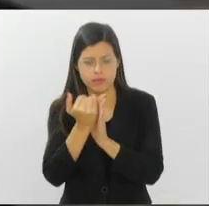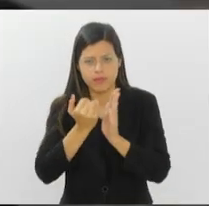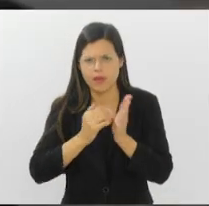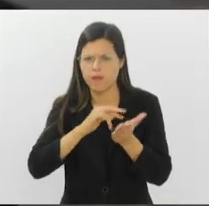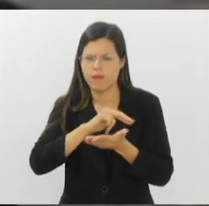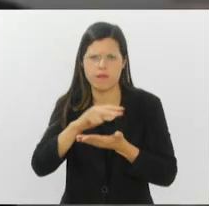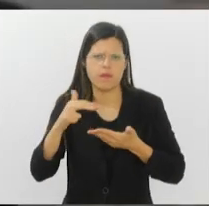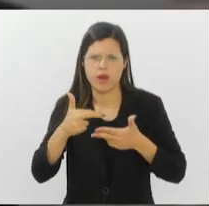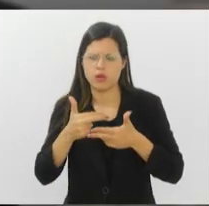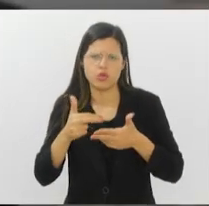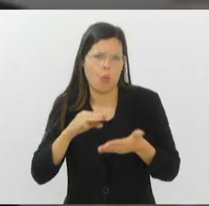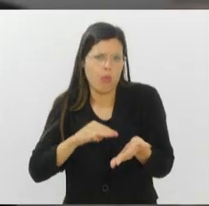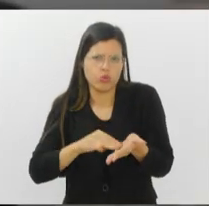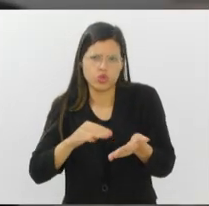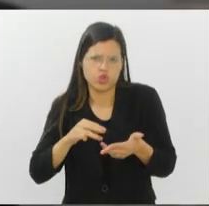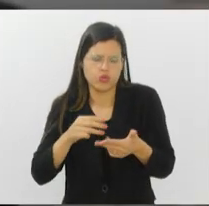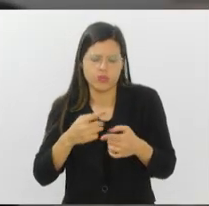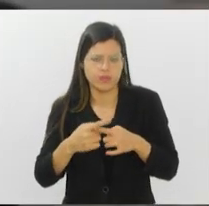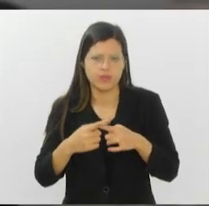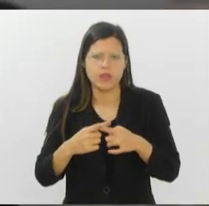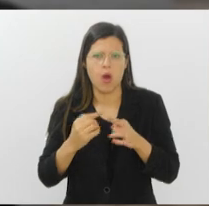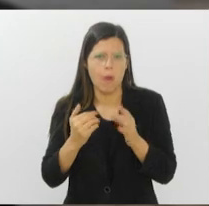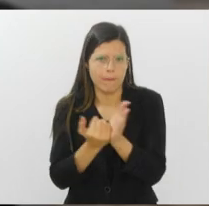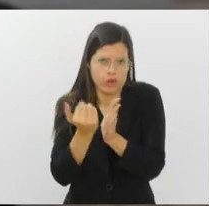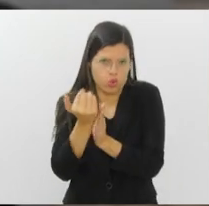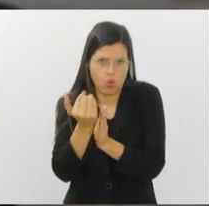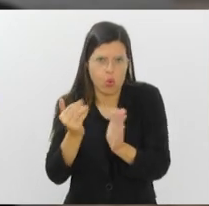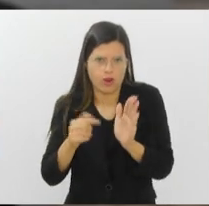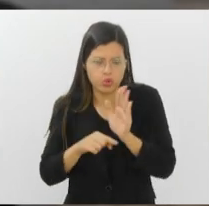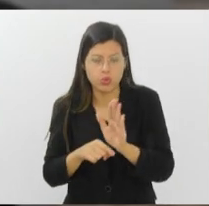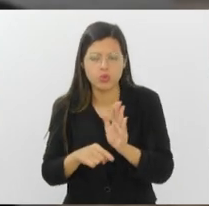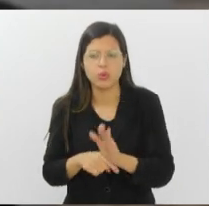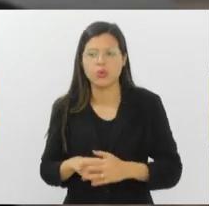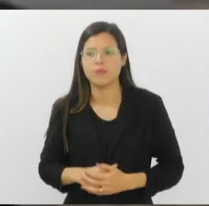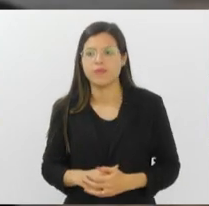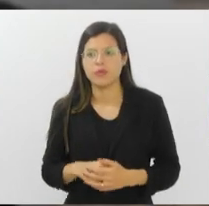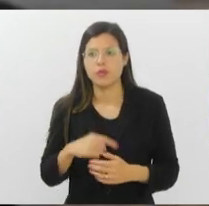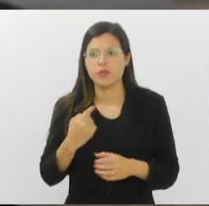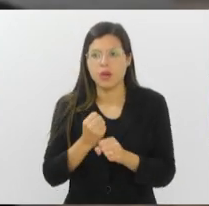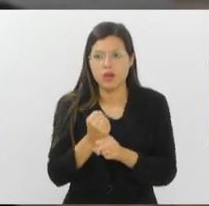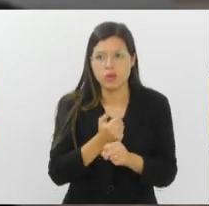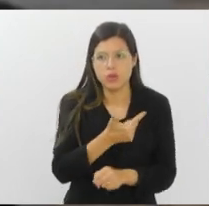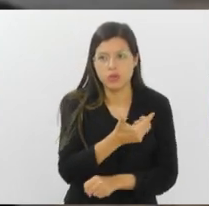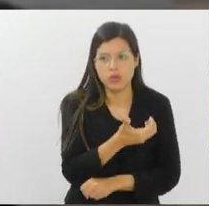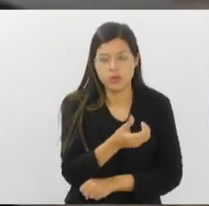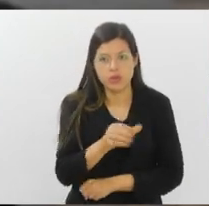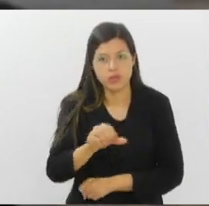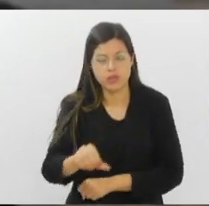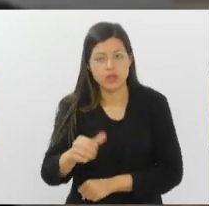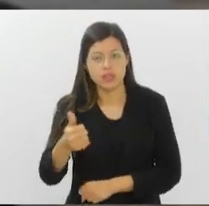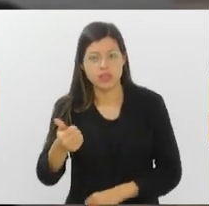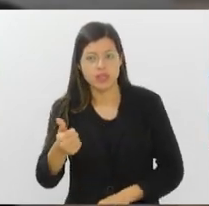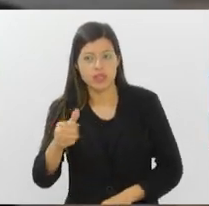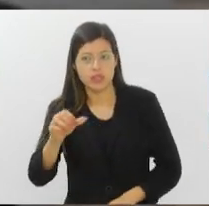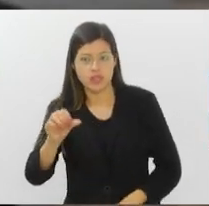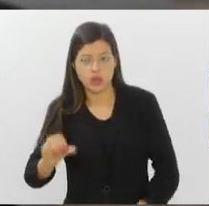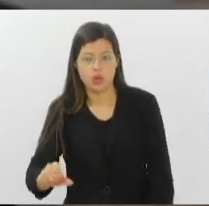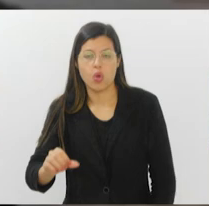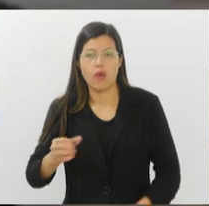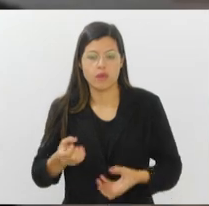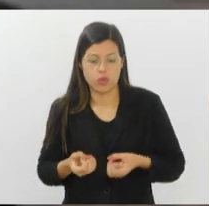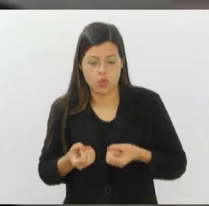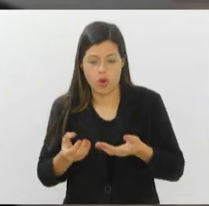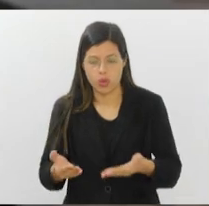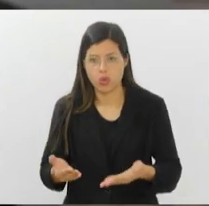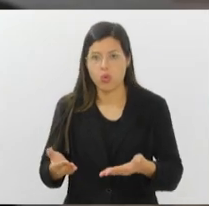fatores contribuem para este aumento. Nós saímos em 2019 para 19 doadores por milhão de habitantes e